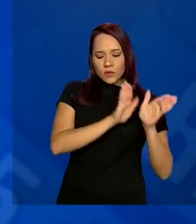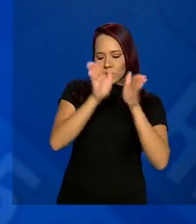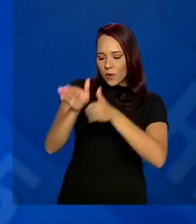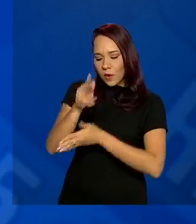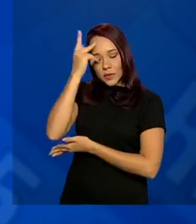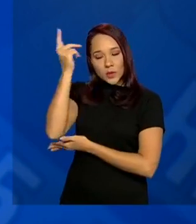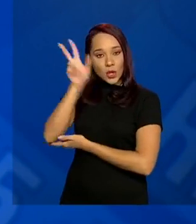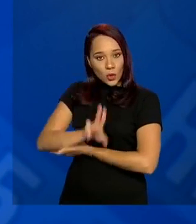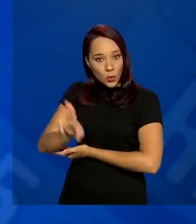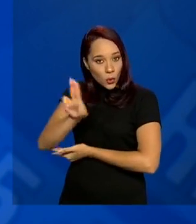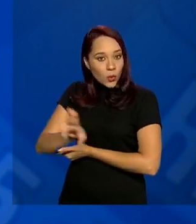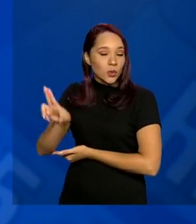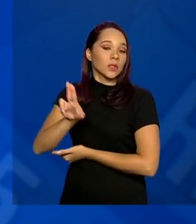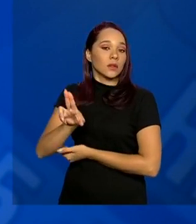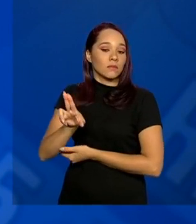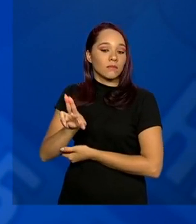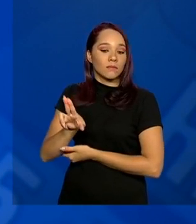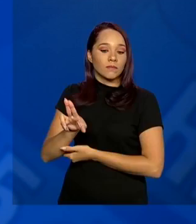usuário.